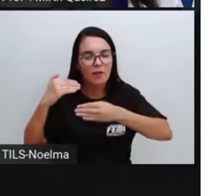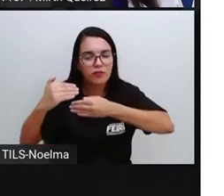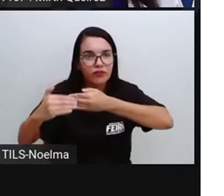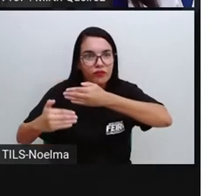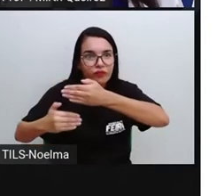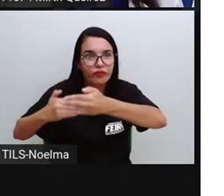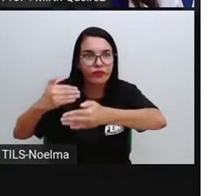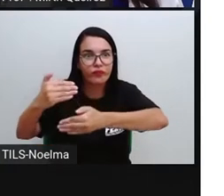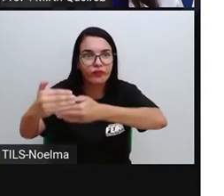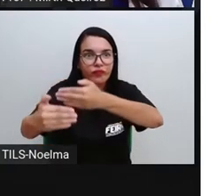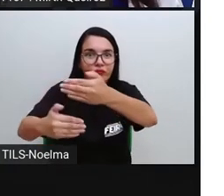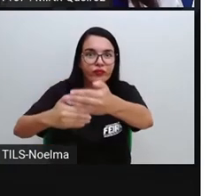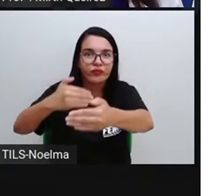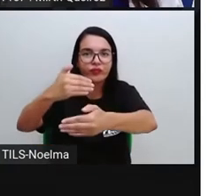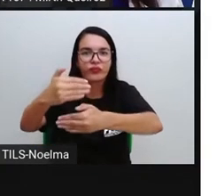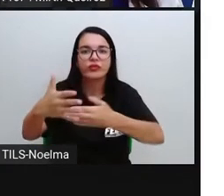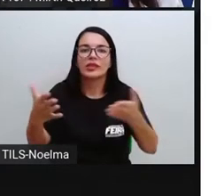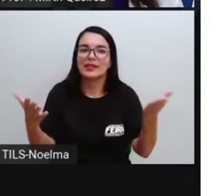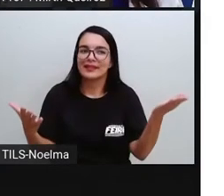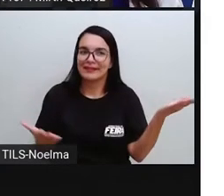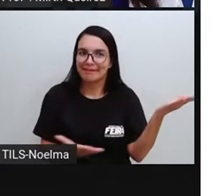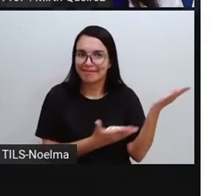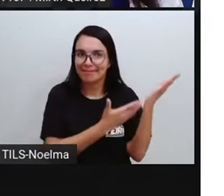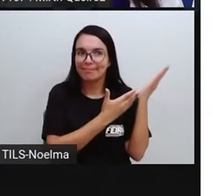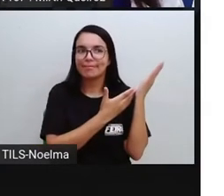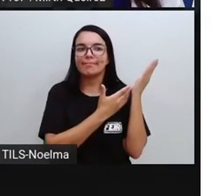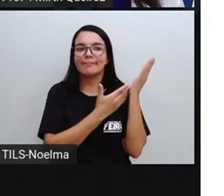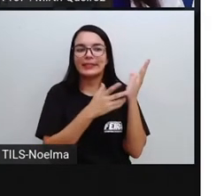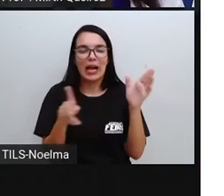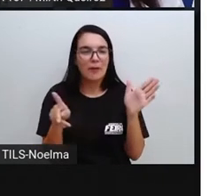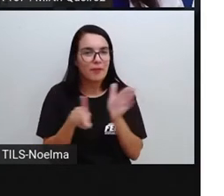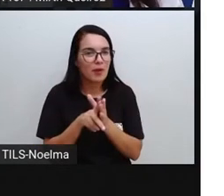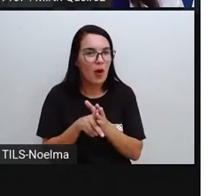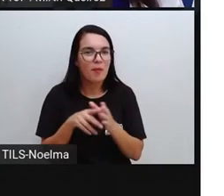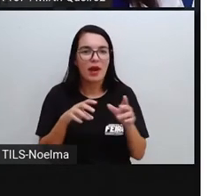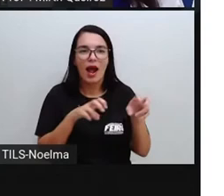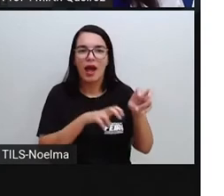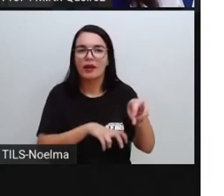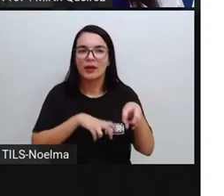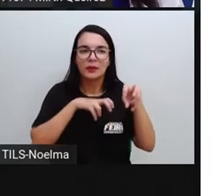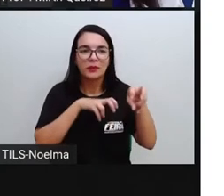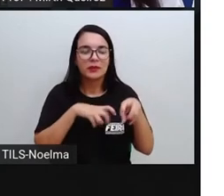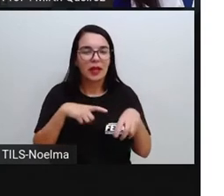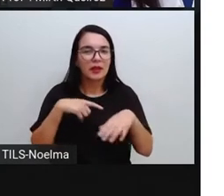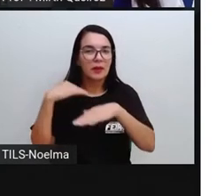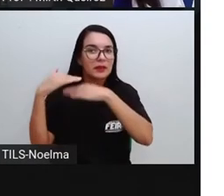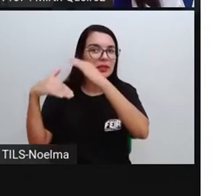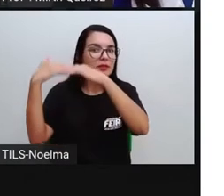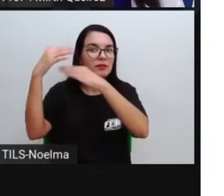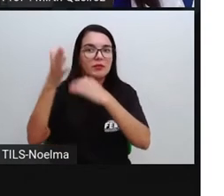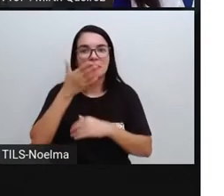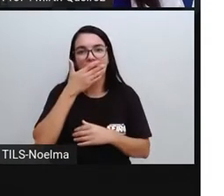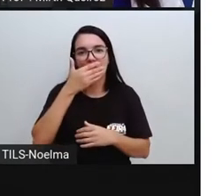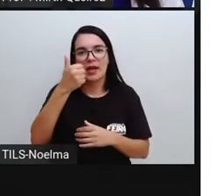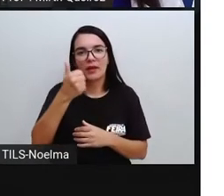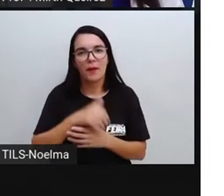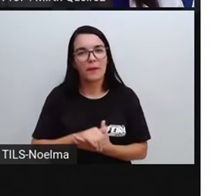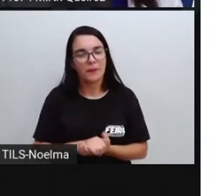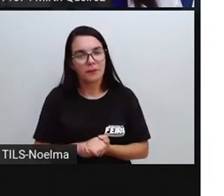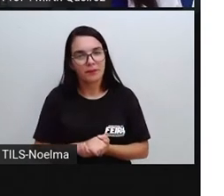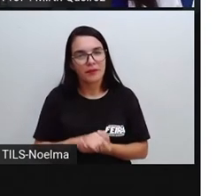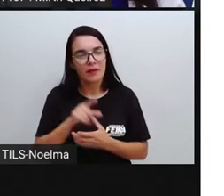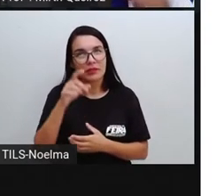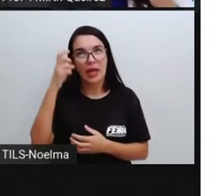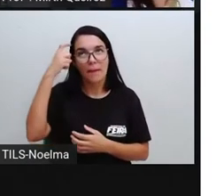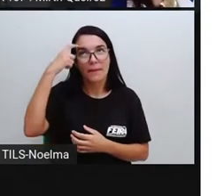favorecido, neste caso, na própria agricultura, né? Desenvolvimento da agricultura aí. Imagine você